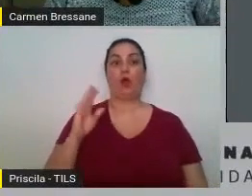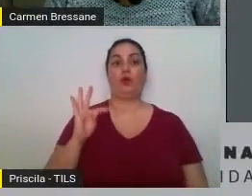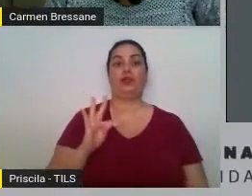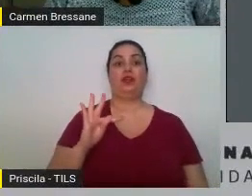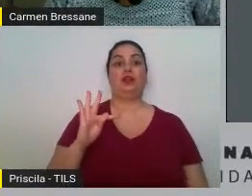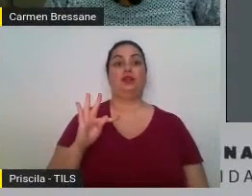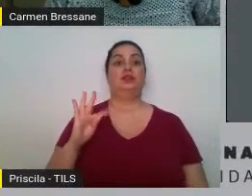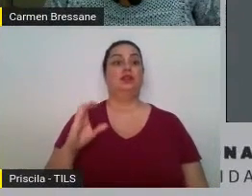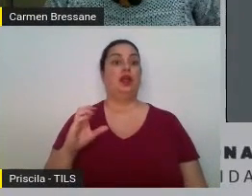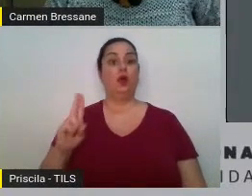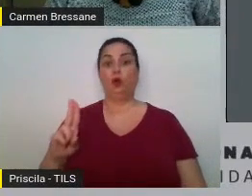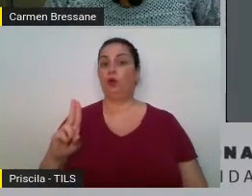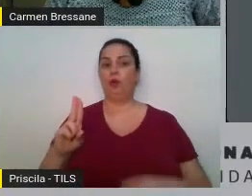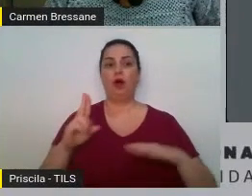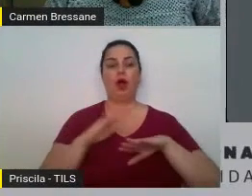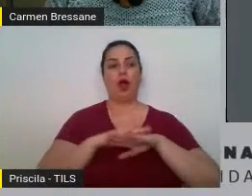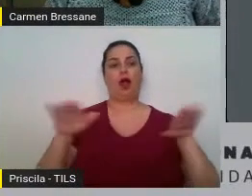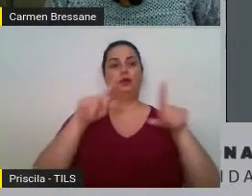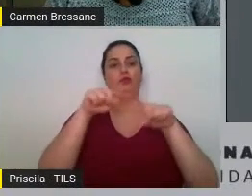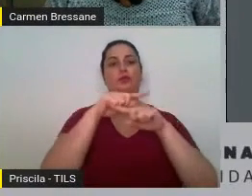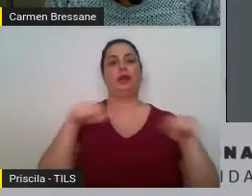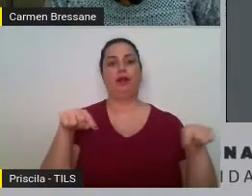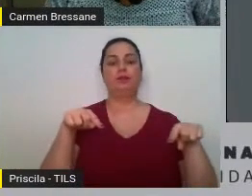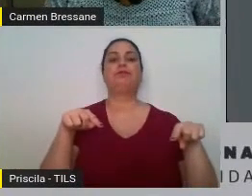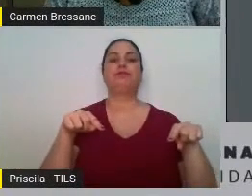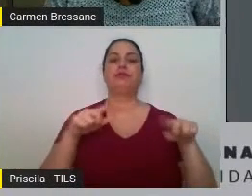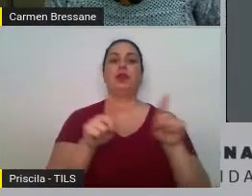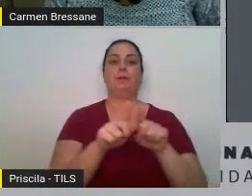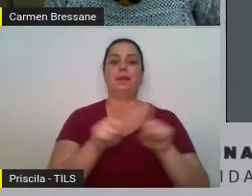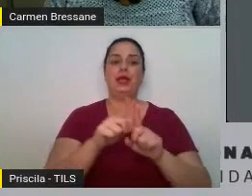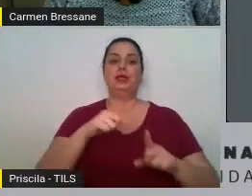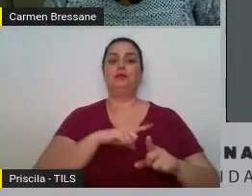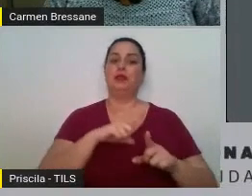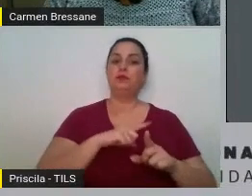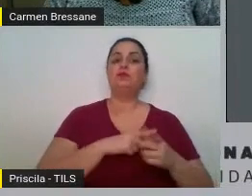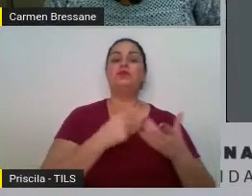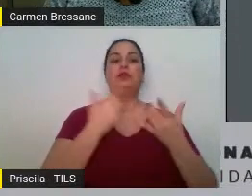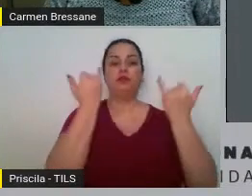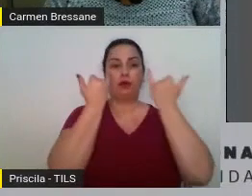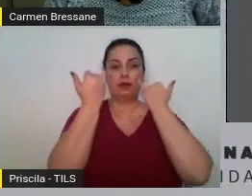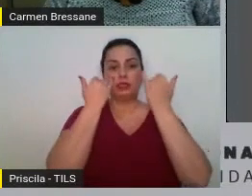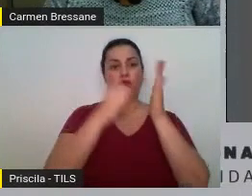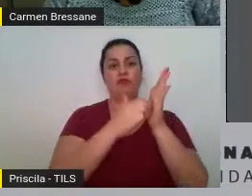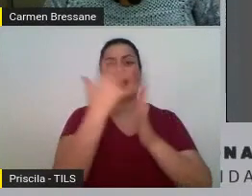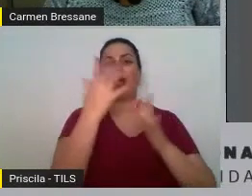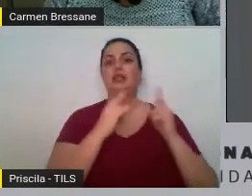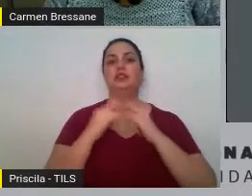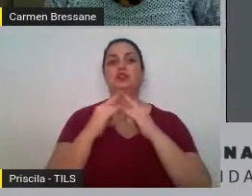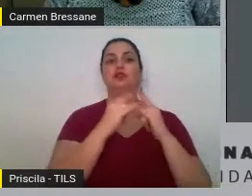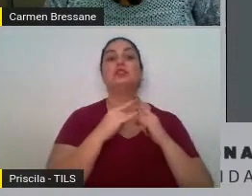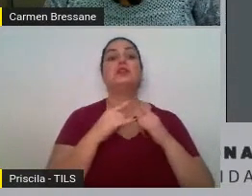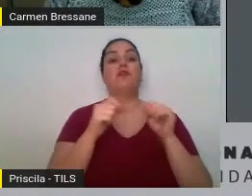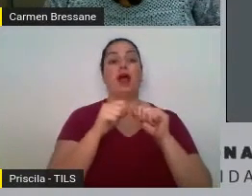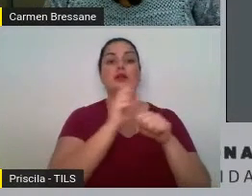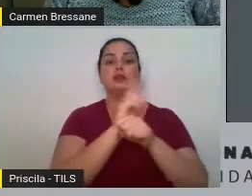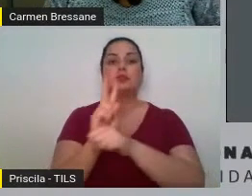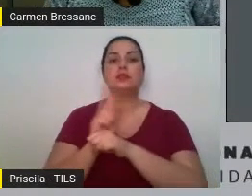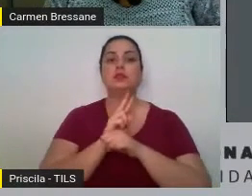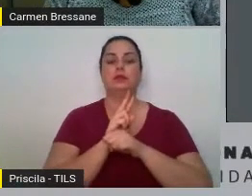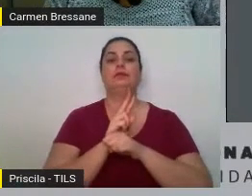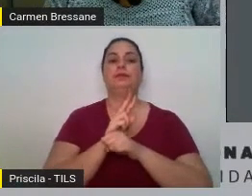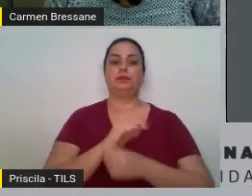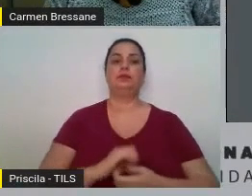manifestação de vários órgãos de controle contra esse esquema. Trata-se, olha essa